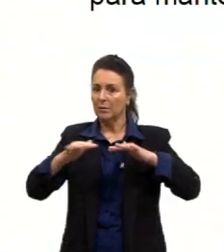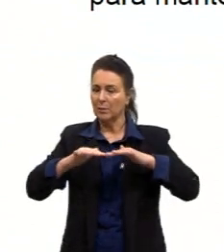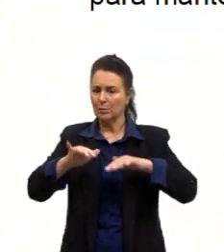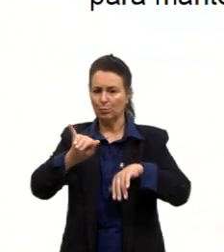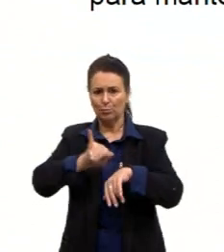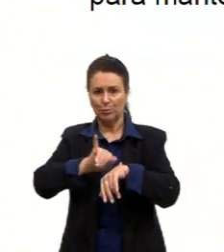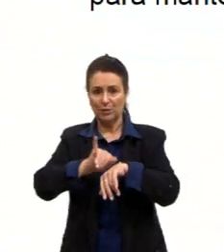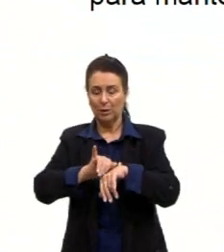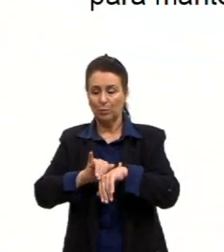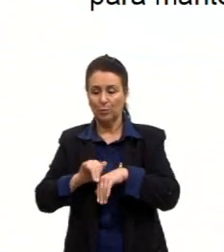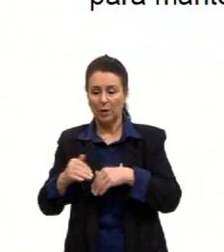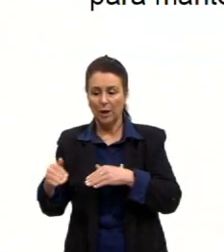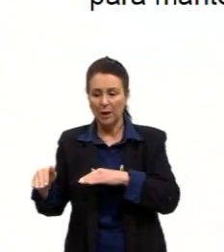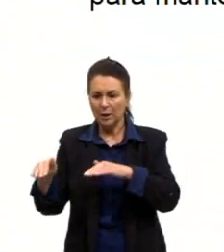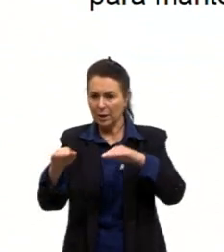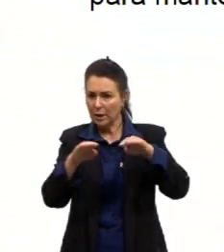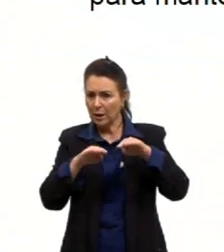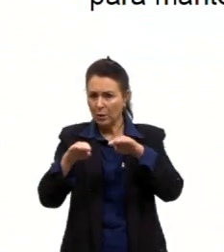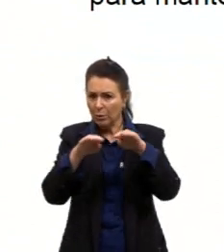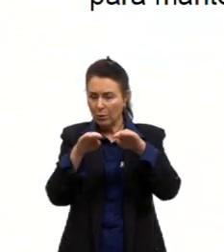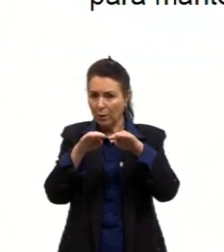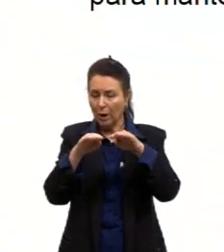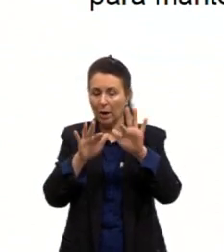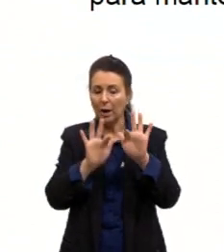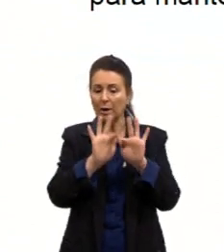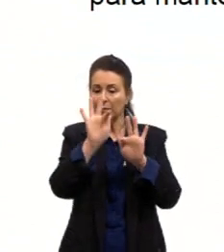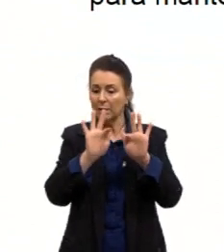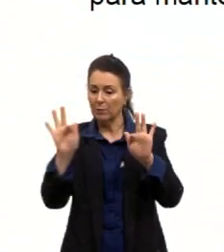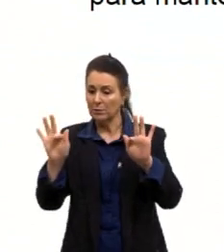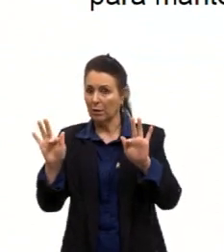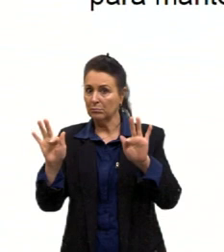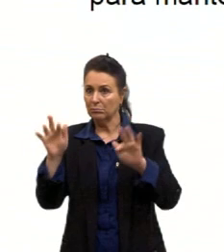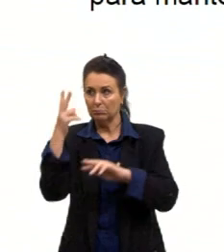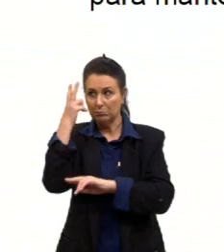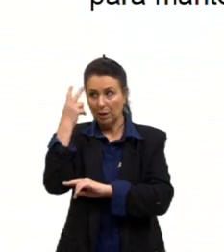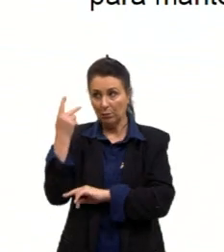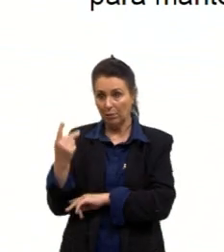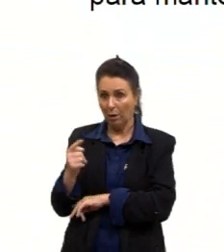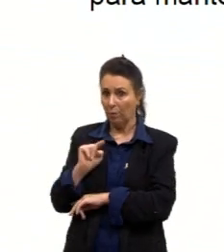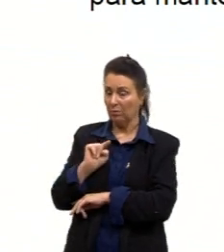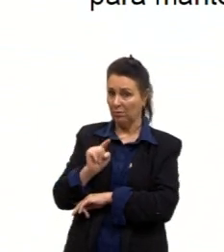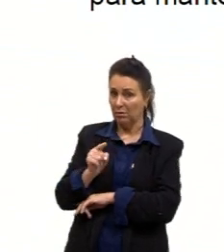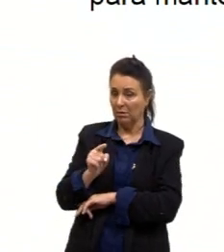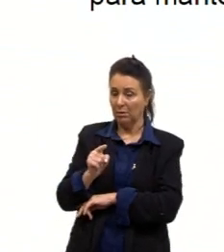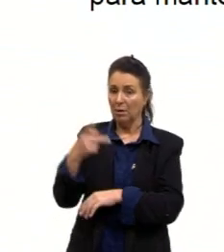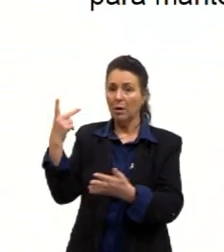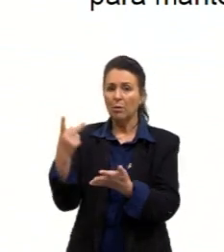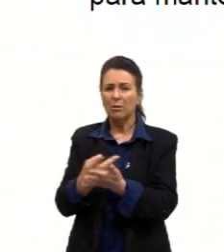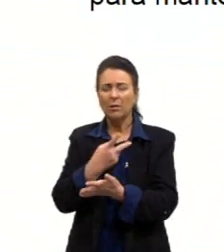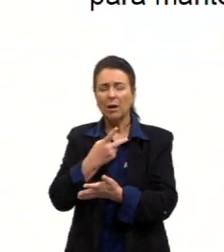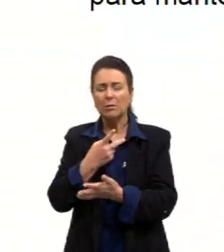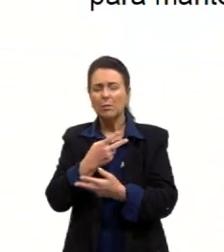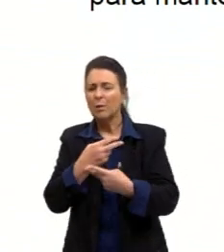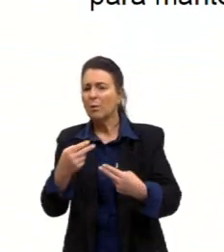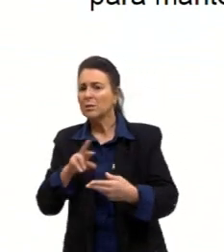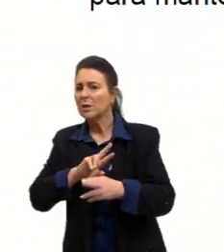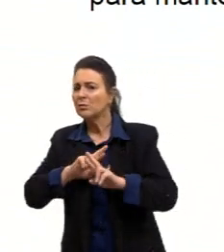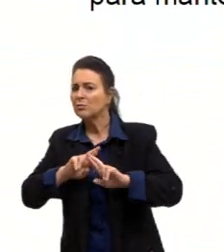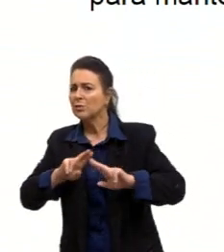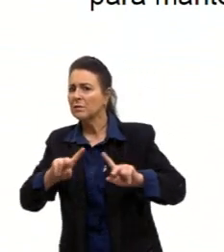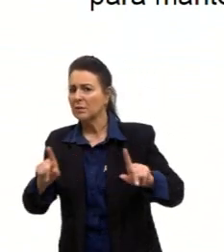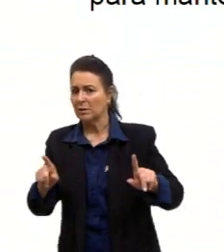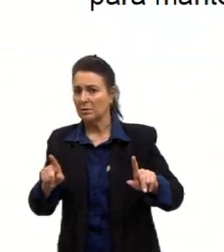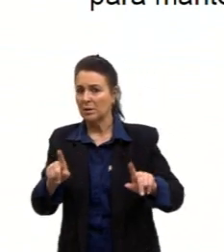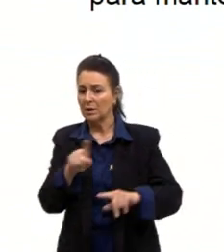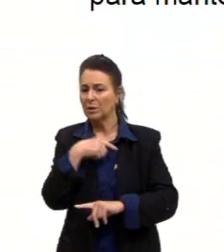se iguala à frequência natural dele. Então, aqui já acontece algo um pouco diferente que a gente está acostumado de